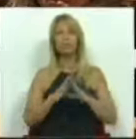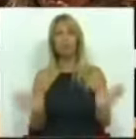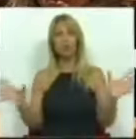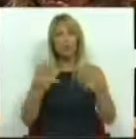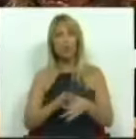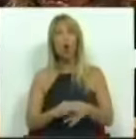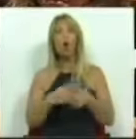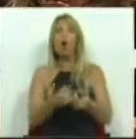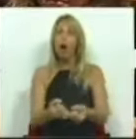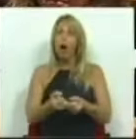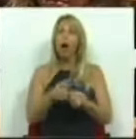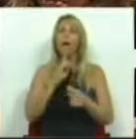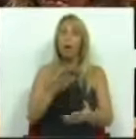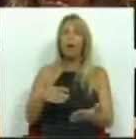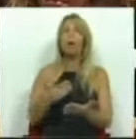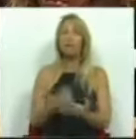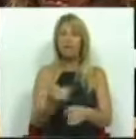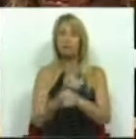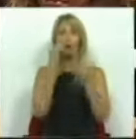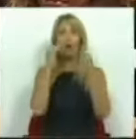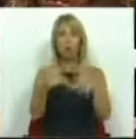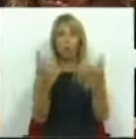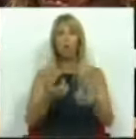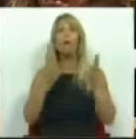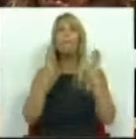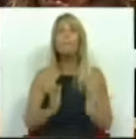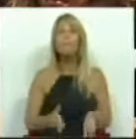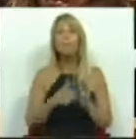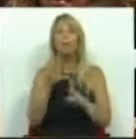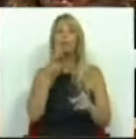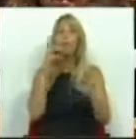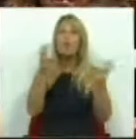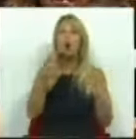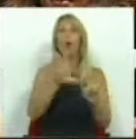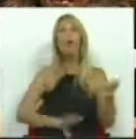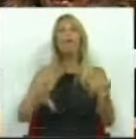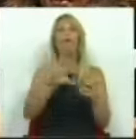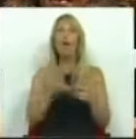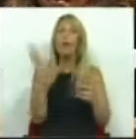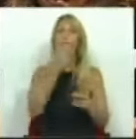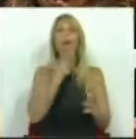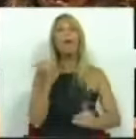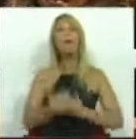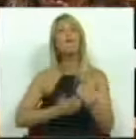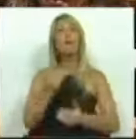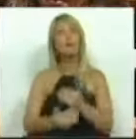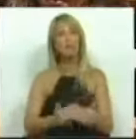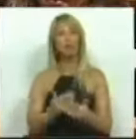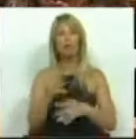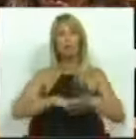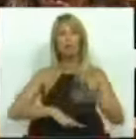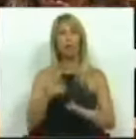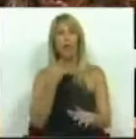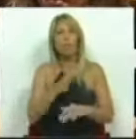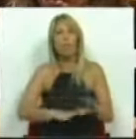da prestação de serviço público. Temos que encontrar formas mais eficientes e racionais de o fazer. Não podemos fazer